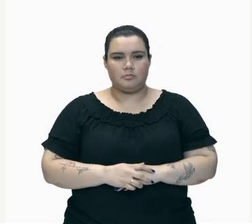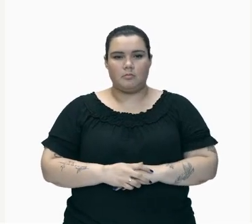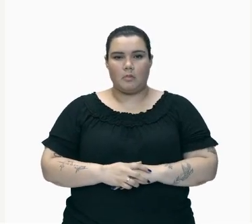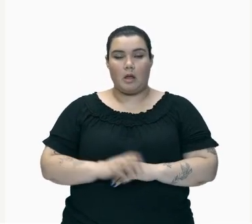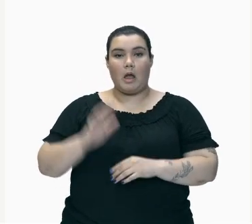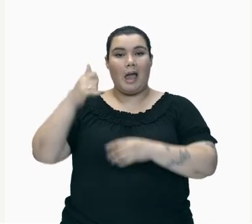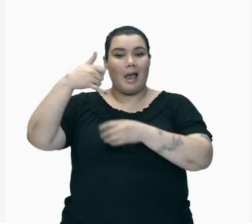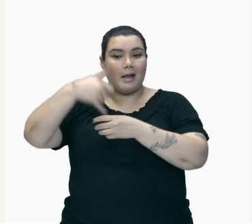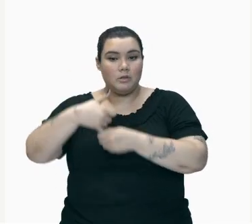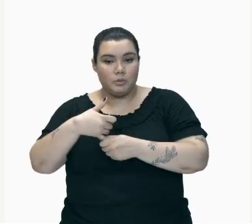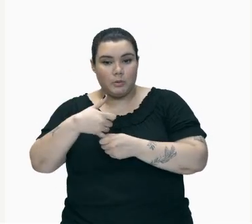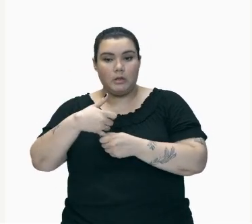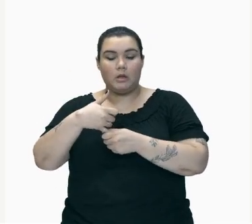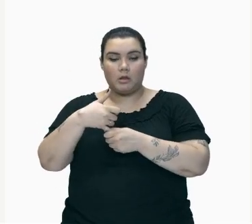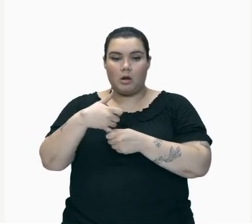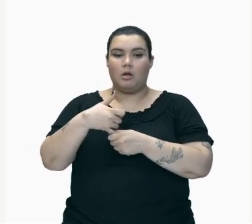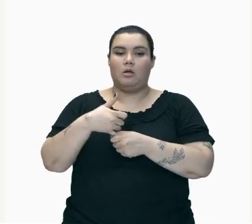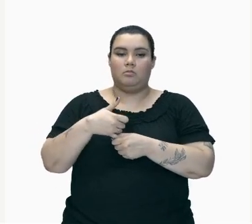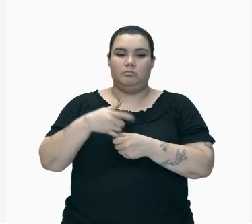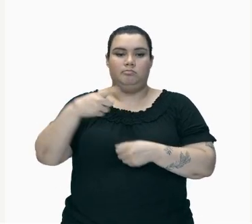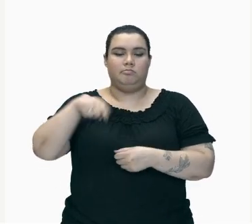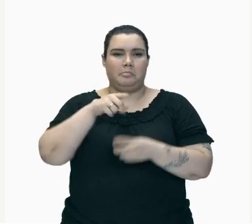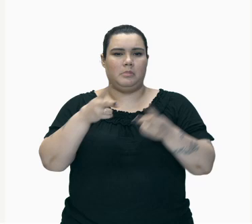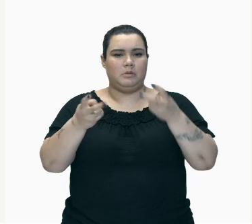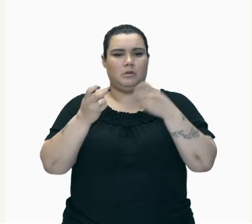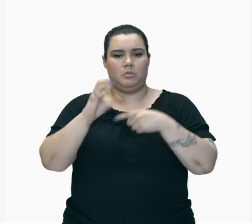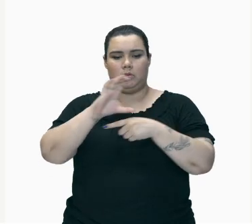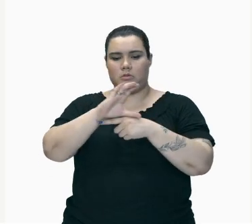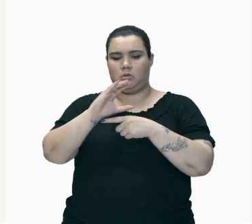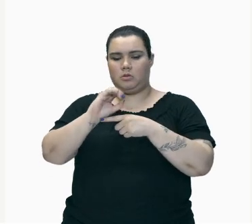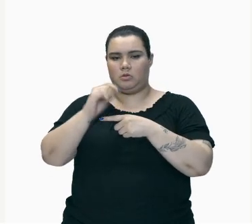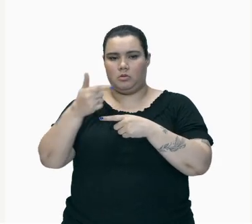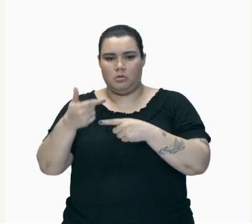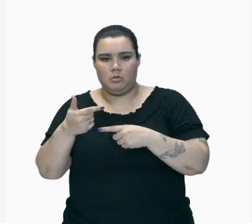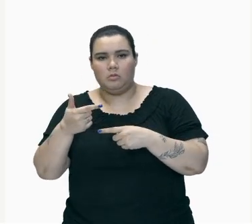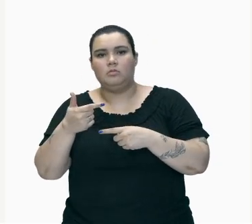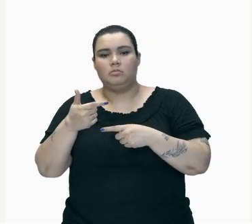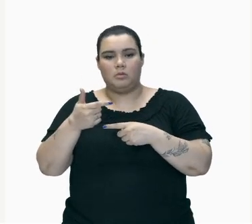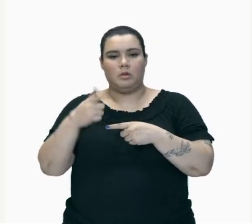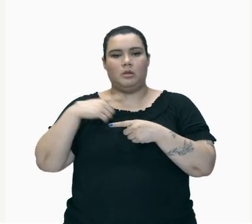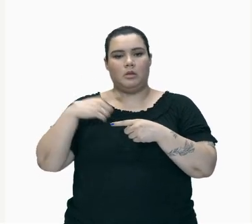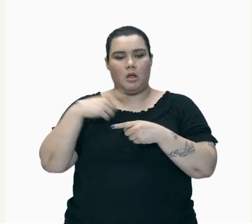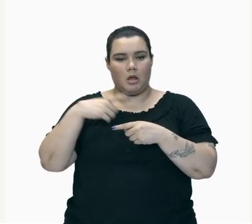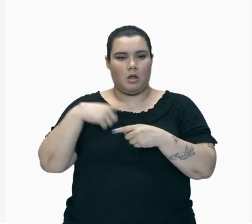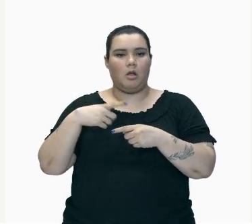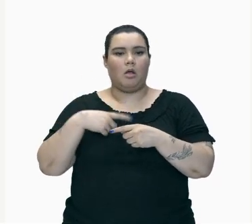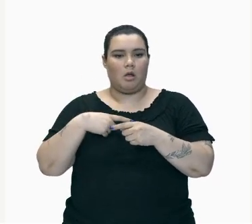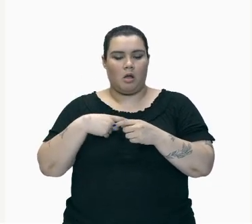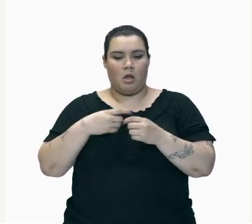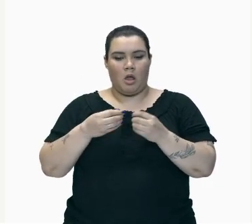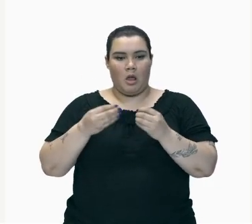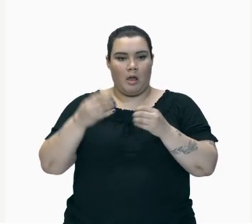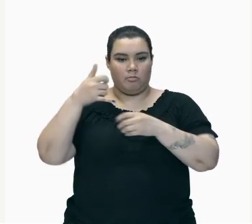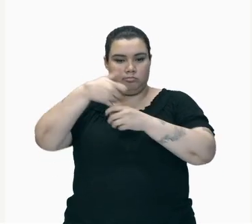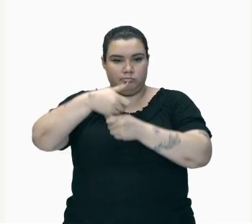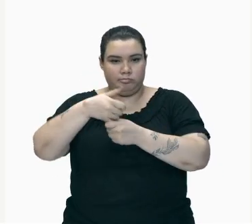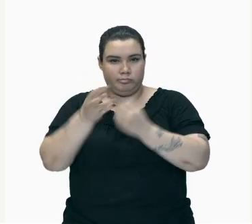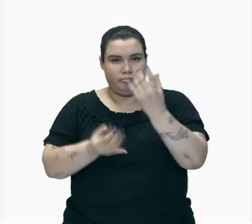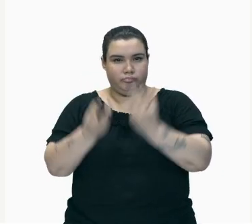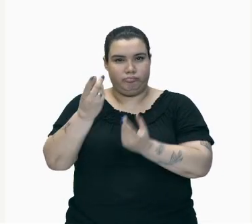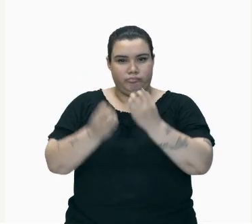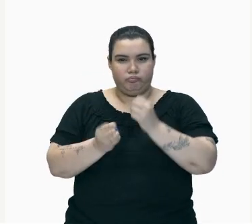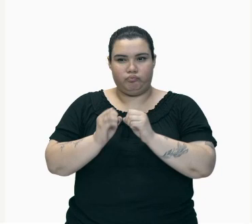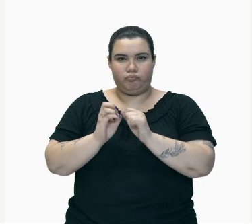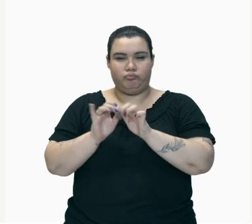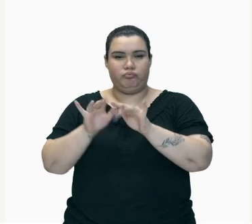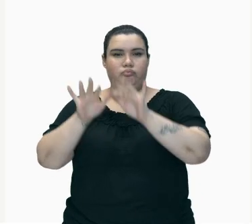Você Vai Ver Que O CO2 Ele Libera Quando Queimado Ele Libera O CO2